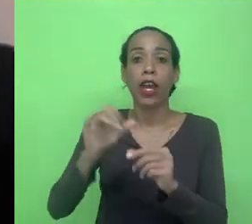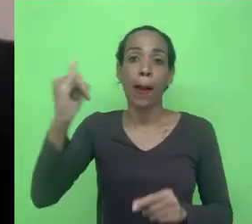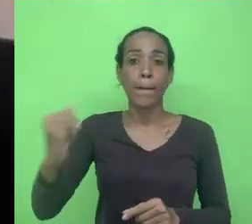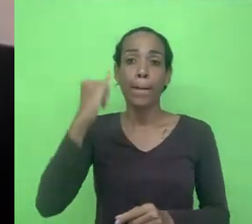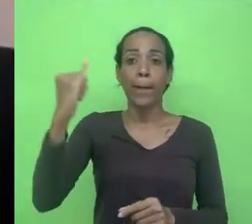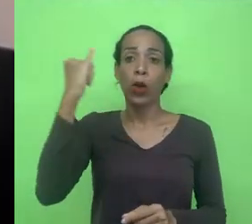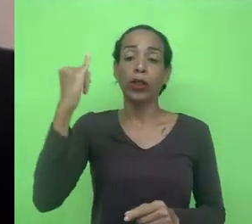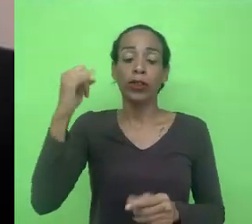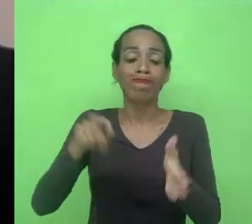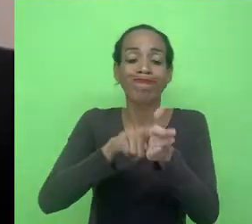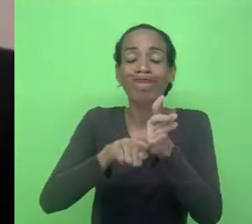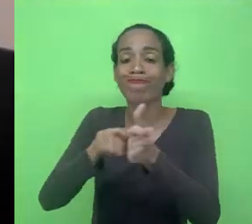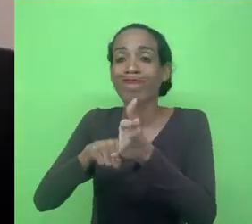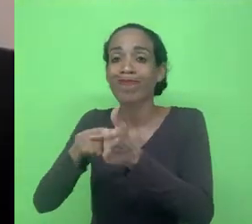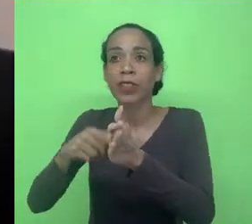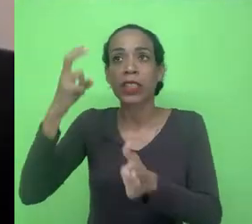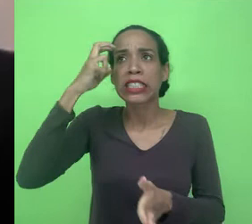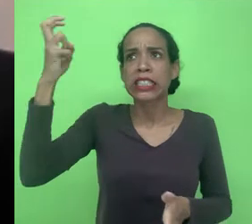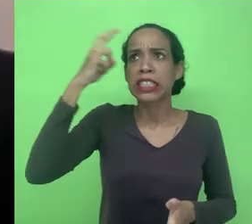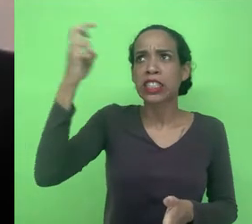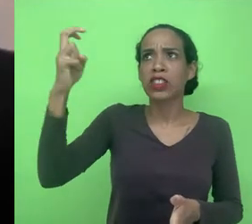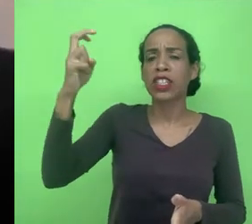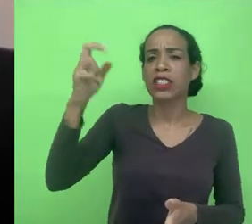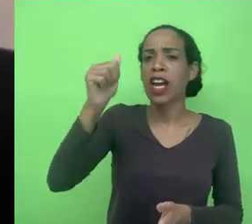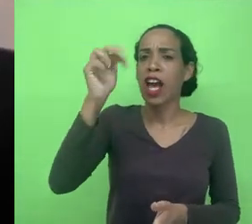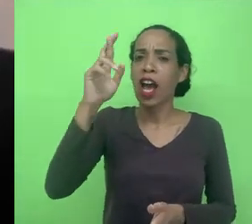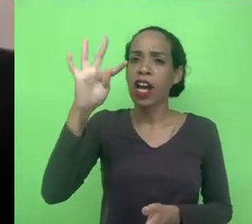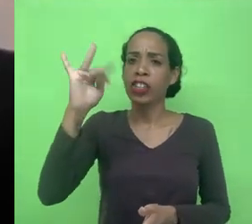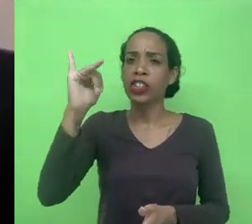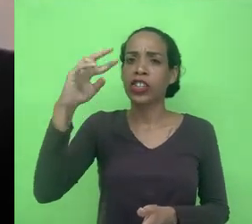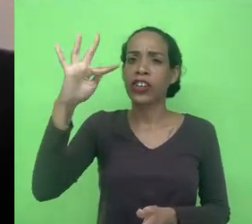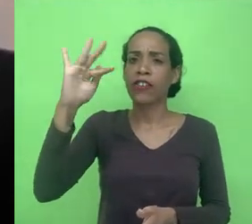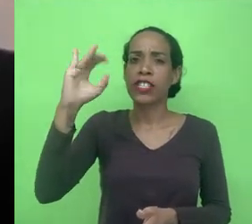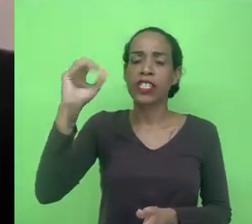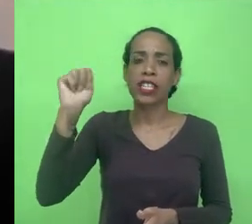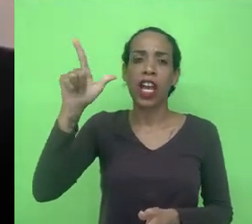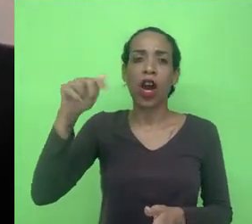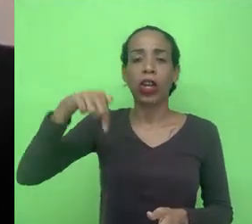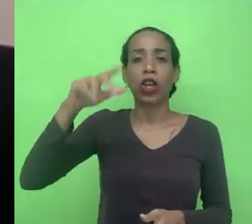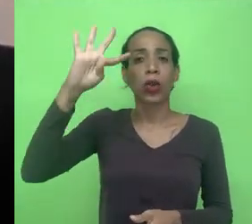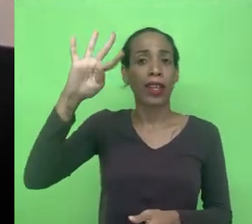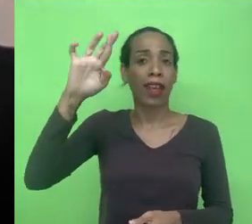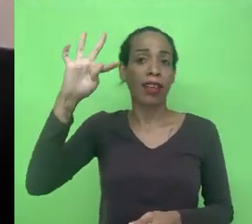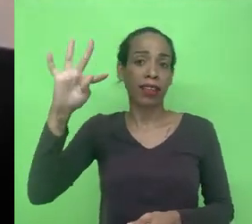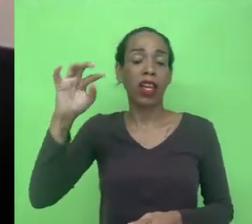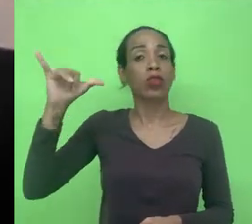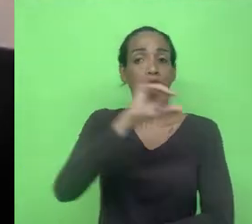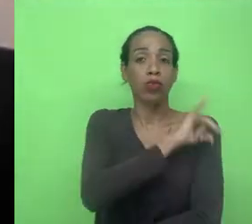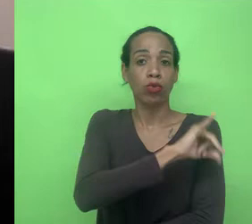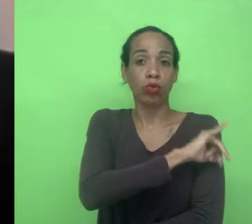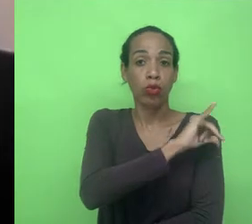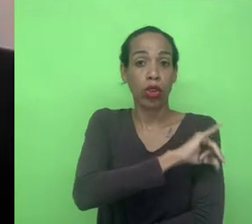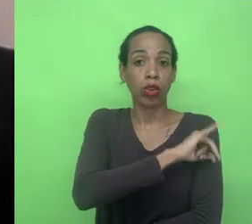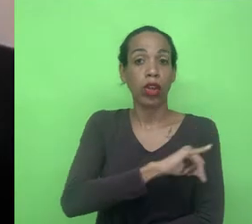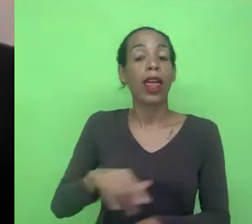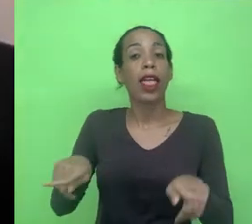pesquisa sobre inteligência artificial aqui para a nossa escola do Rio de Janeiro, do TRT do Rio de Janeiro. E, além dele, teremos a honrosa